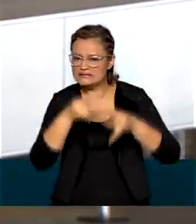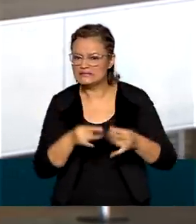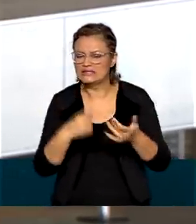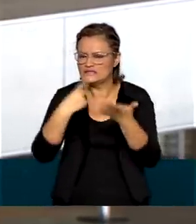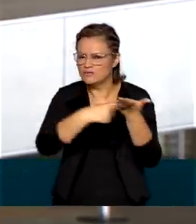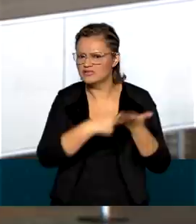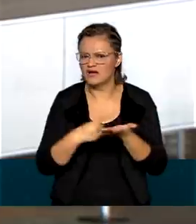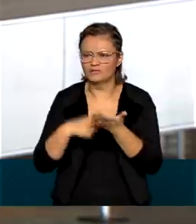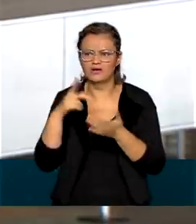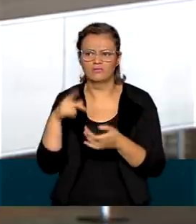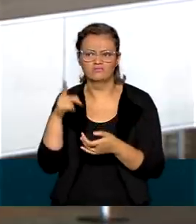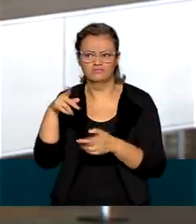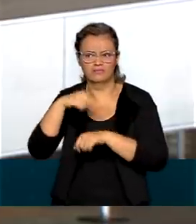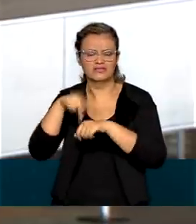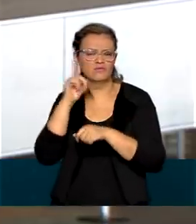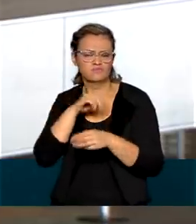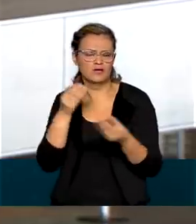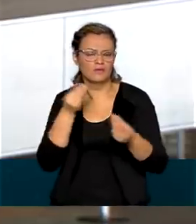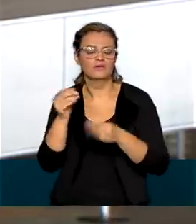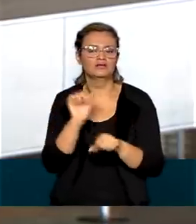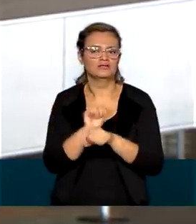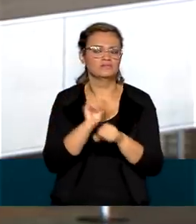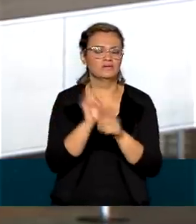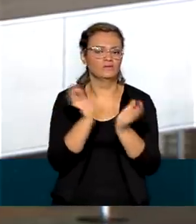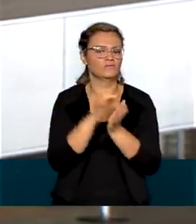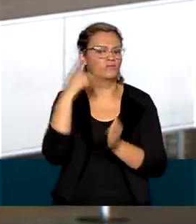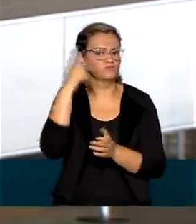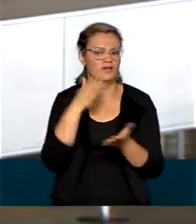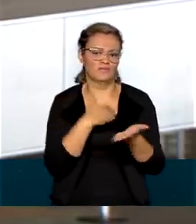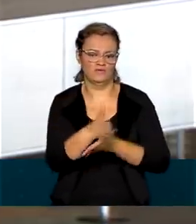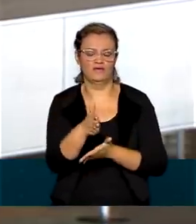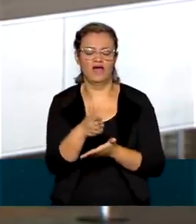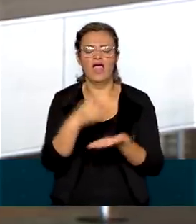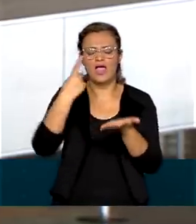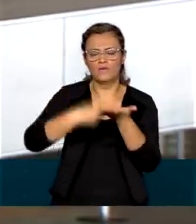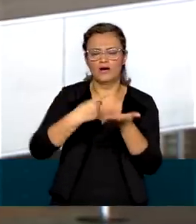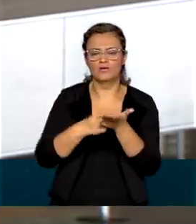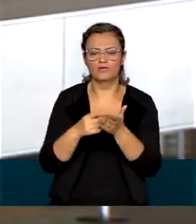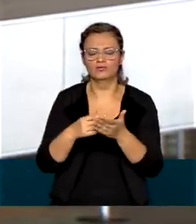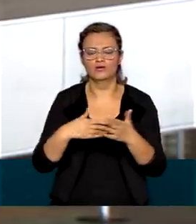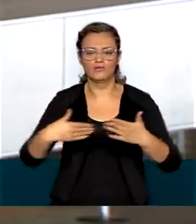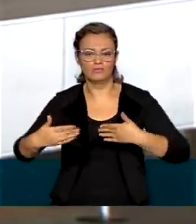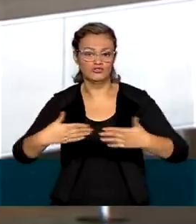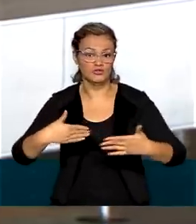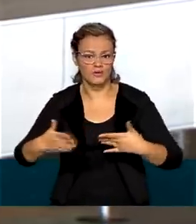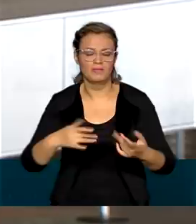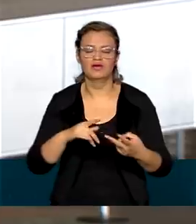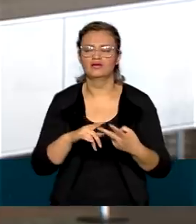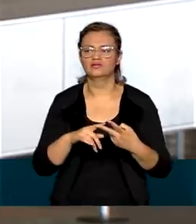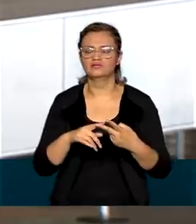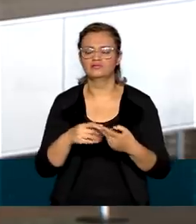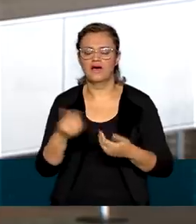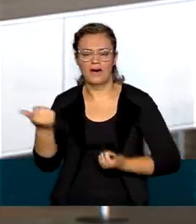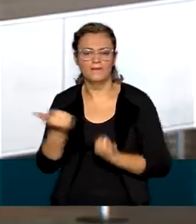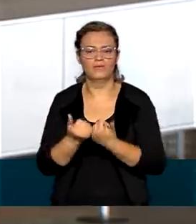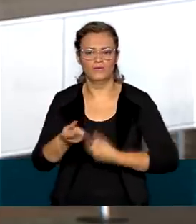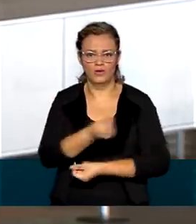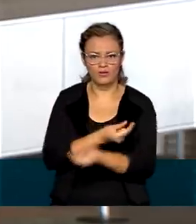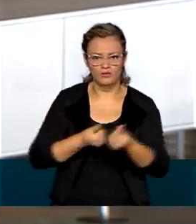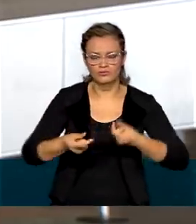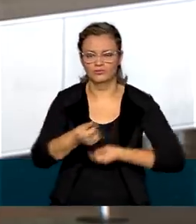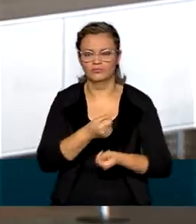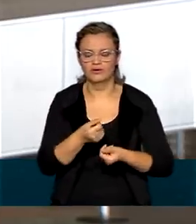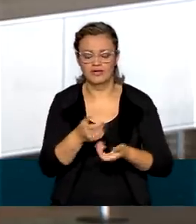esse acordo e que precisam ser aprovados pelos parlamentares. É um acordo de comércio e cooperação econômica e para que ele passe a valer